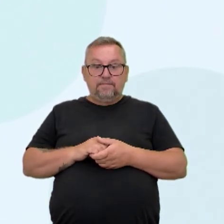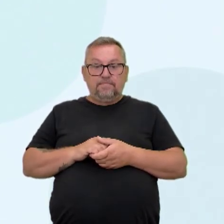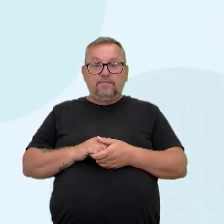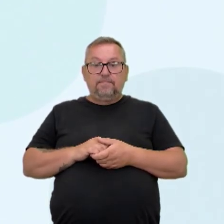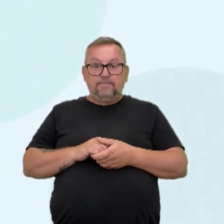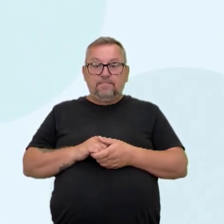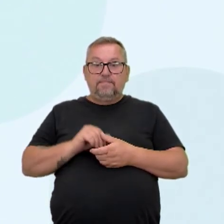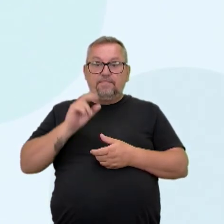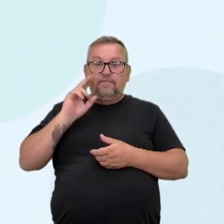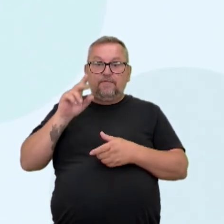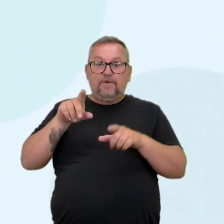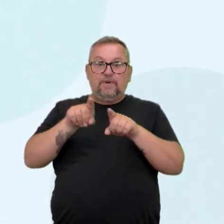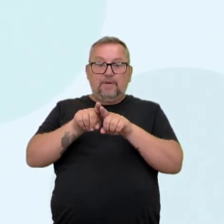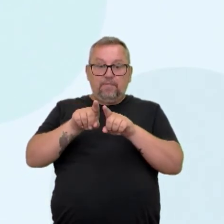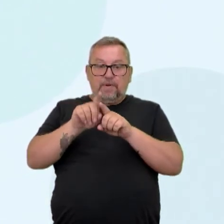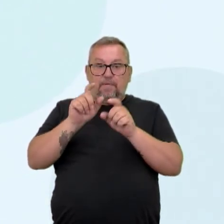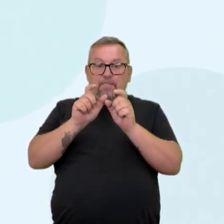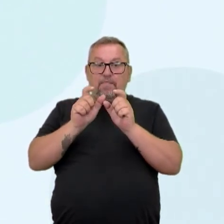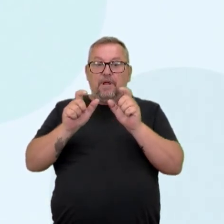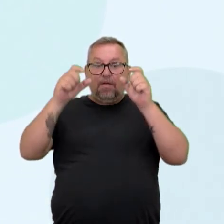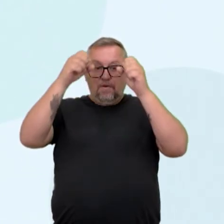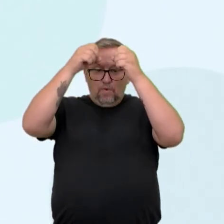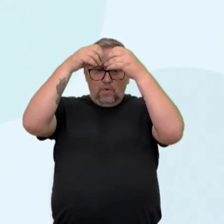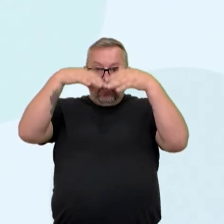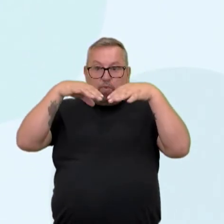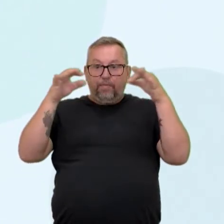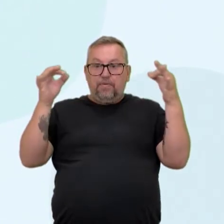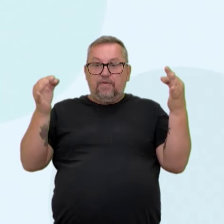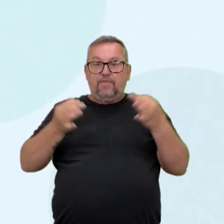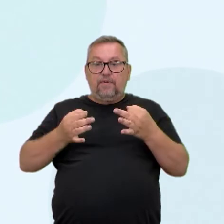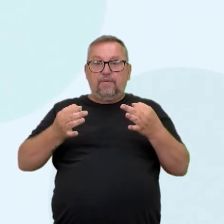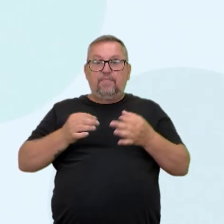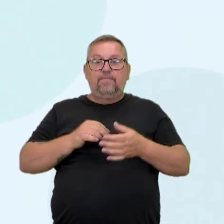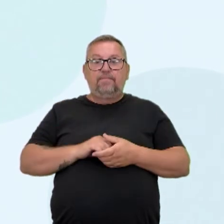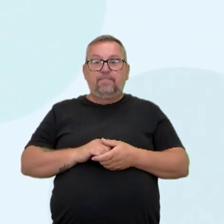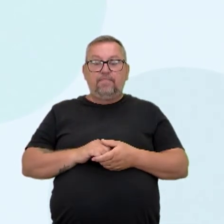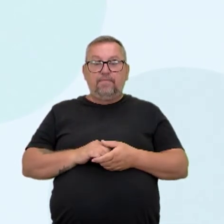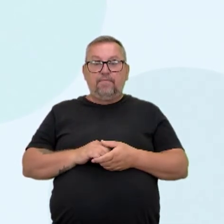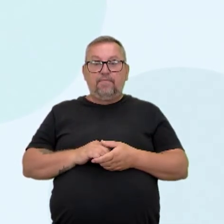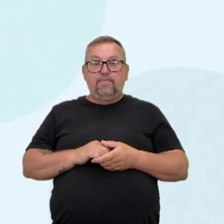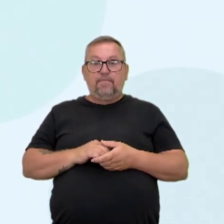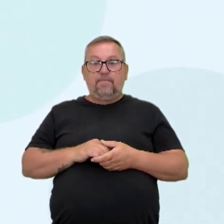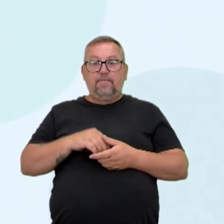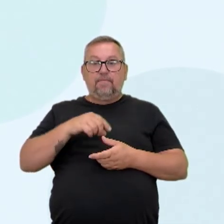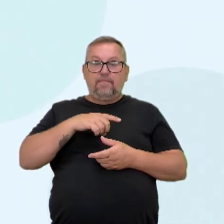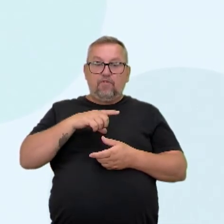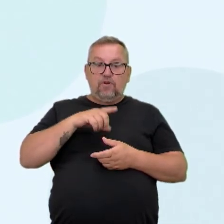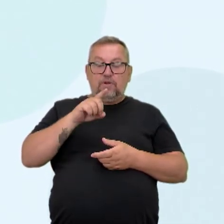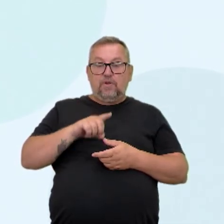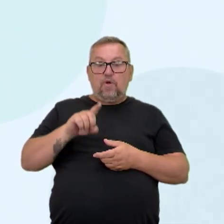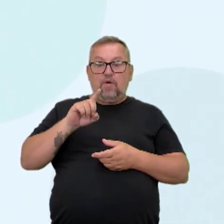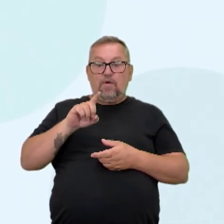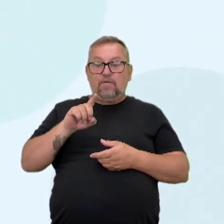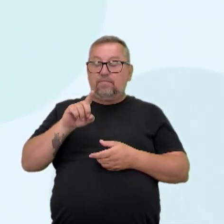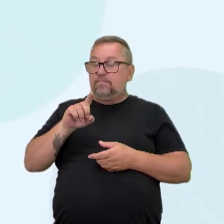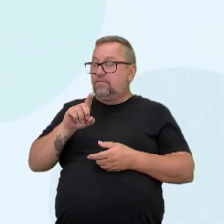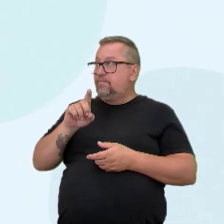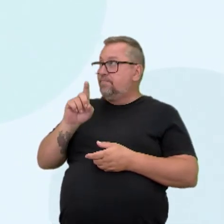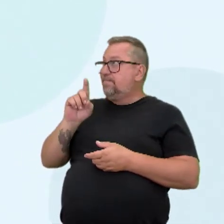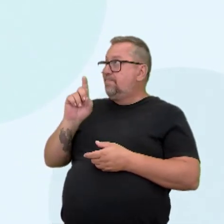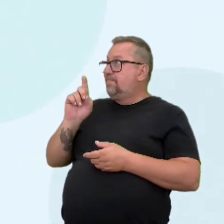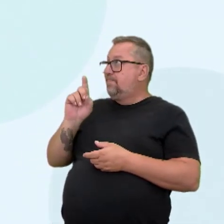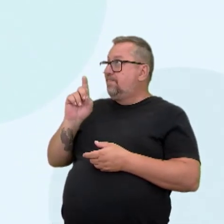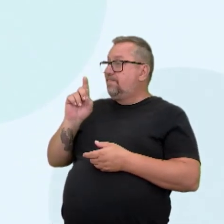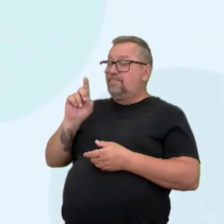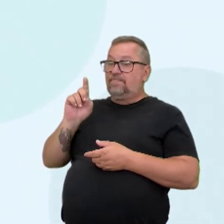transformou as palavras-chave em um mapa mental. É um excelente procedimento também. Isso. A gente tinha falado de processo. Você pode ler e depois